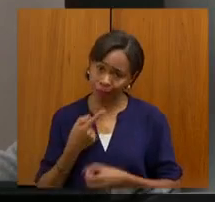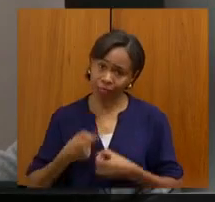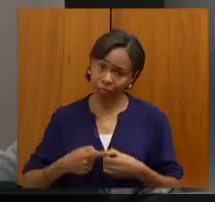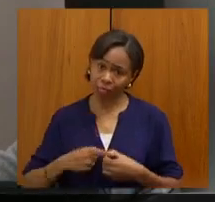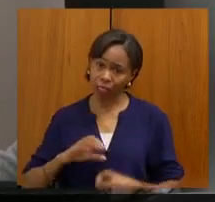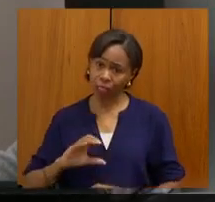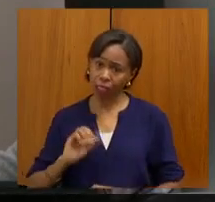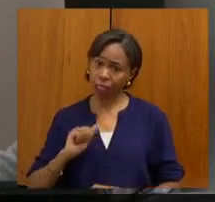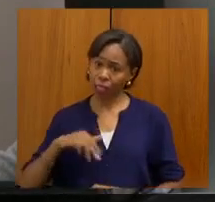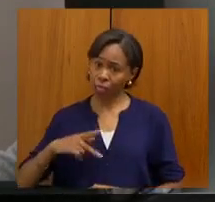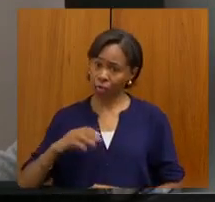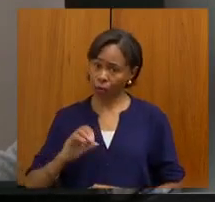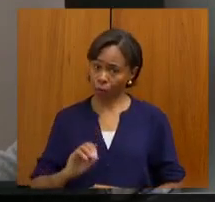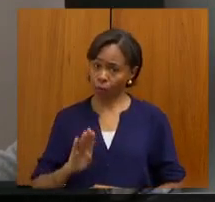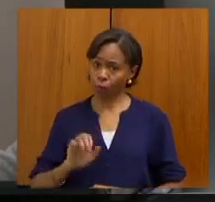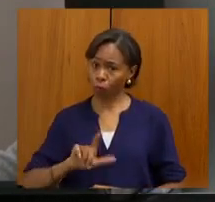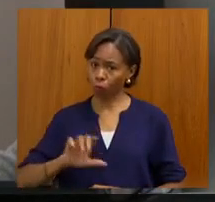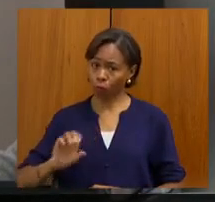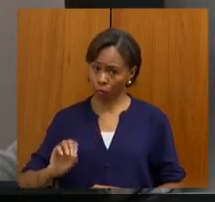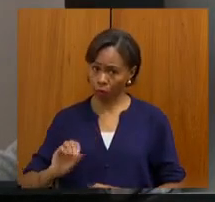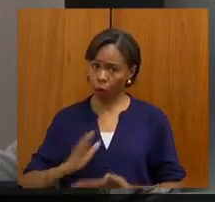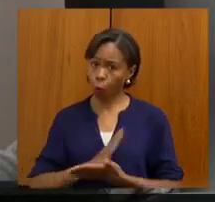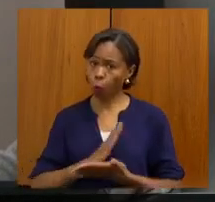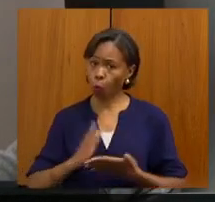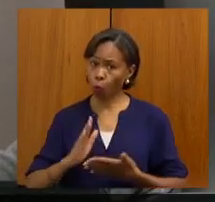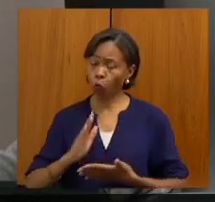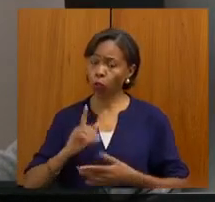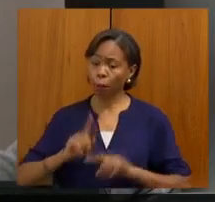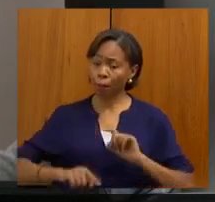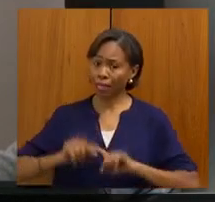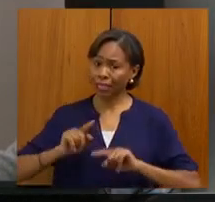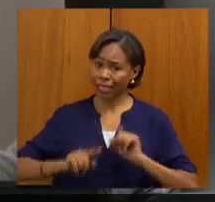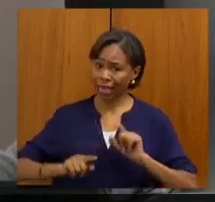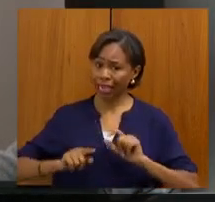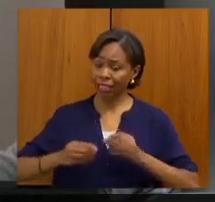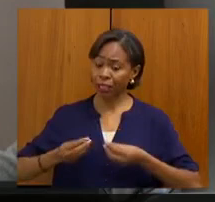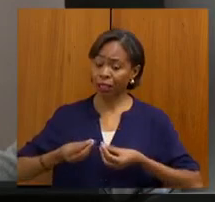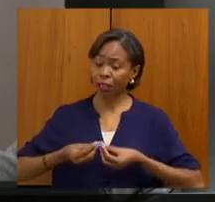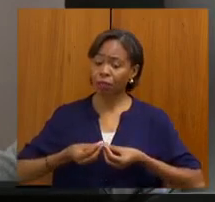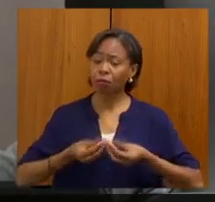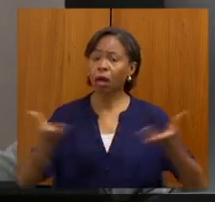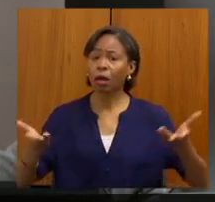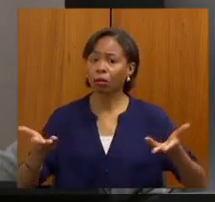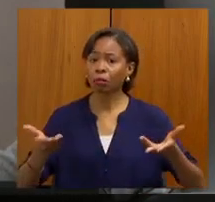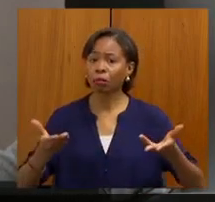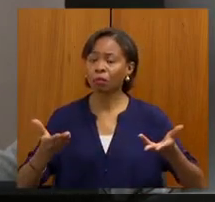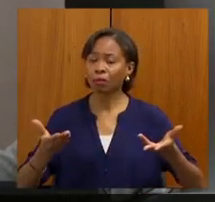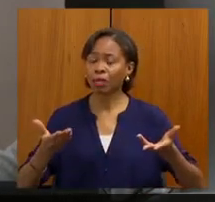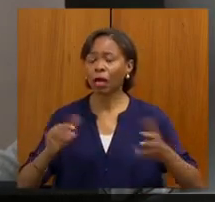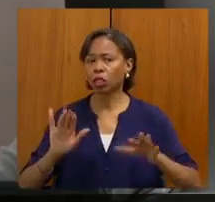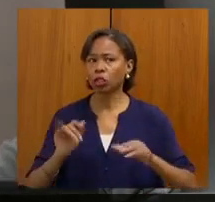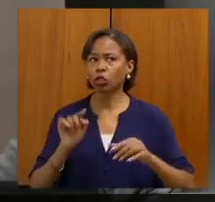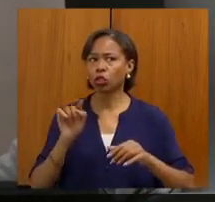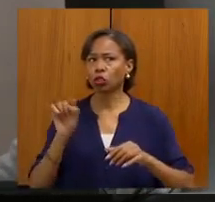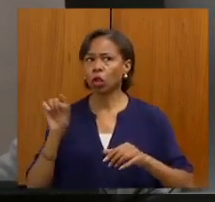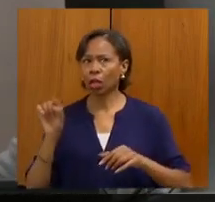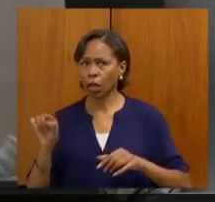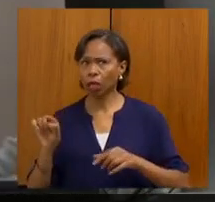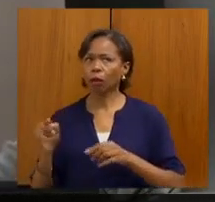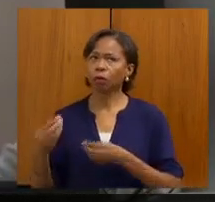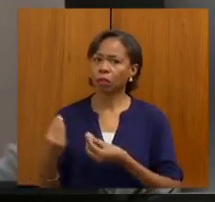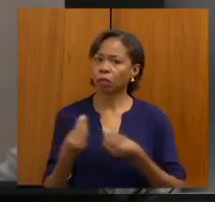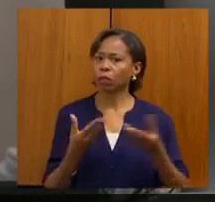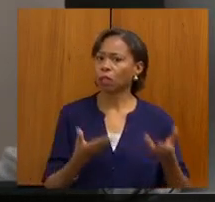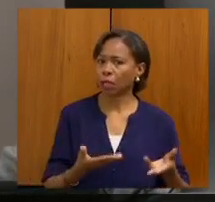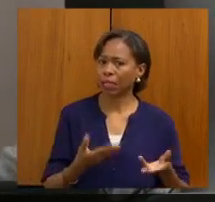Os equipamentos que estavam lá, parte deles foi para Campo Belo. Dez respiradores. Chegar numa hora das mais